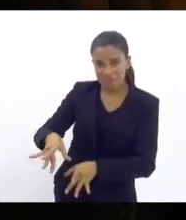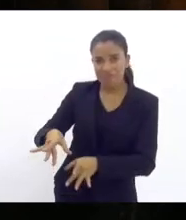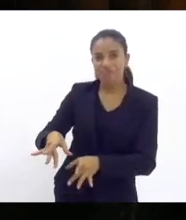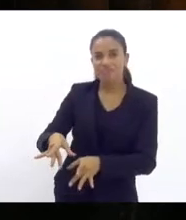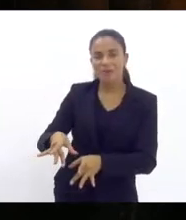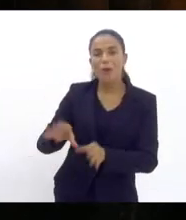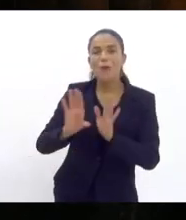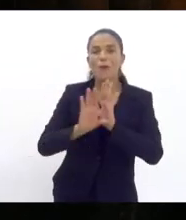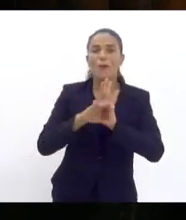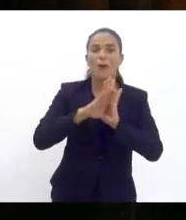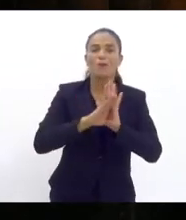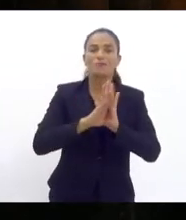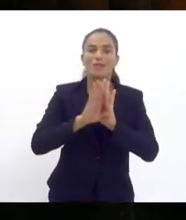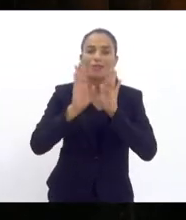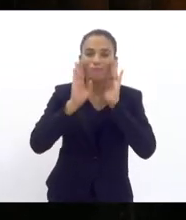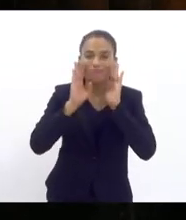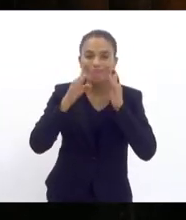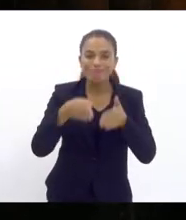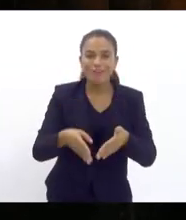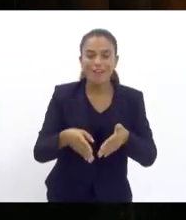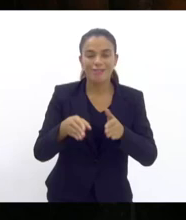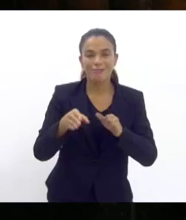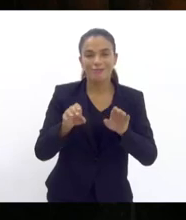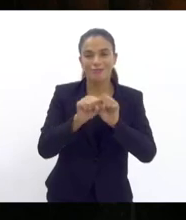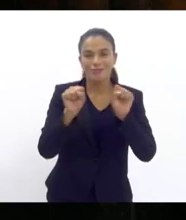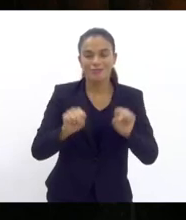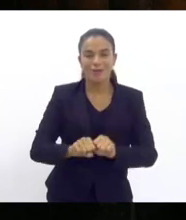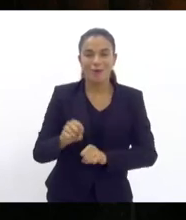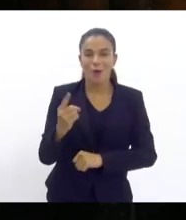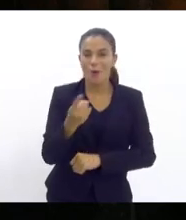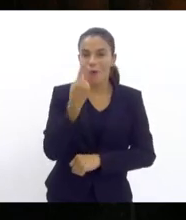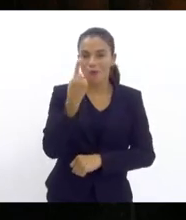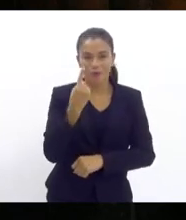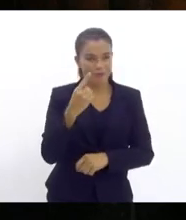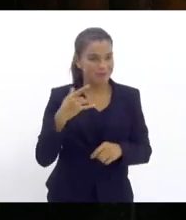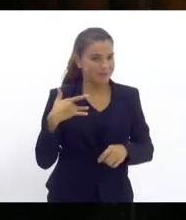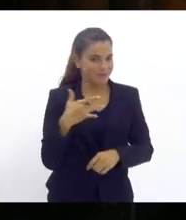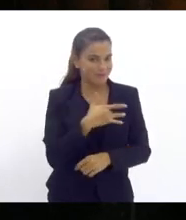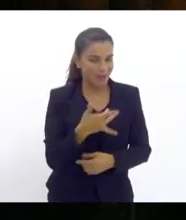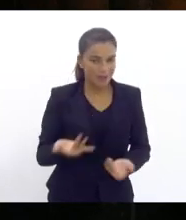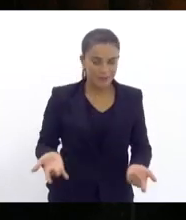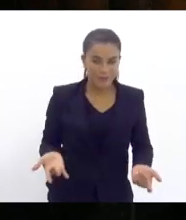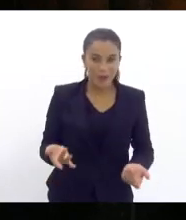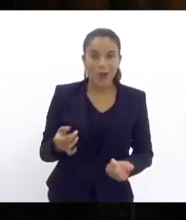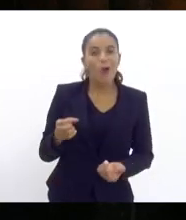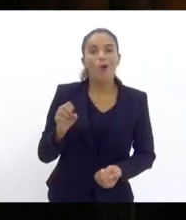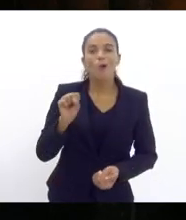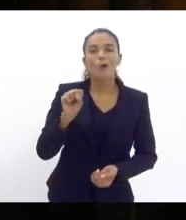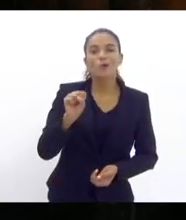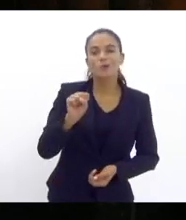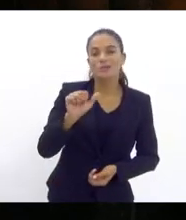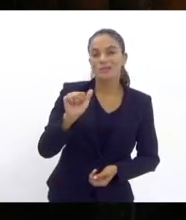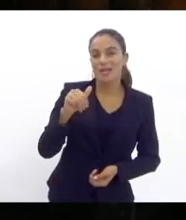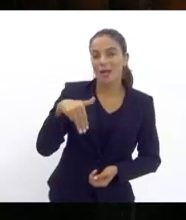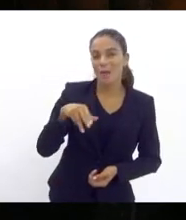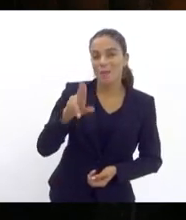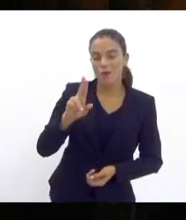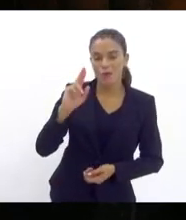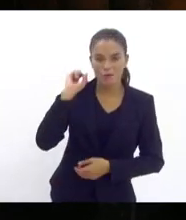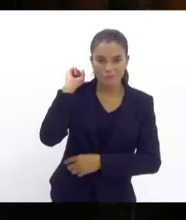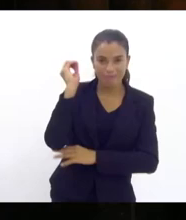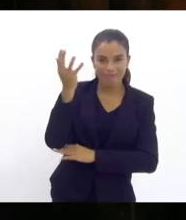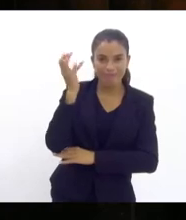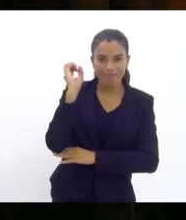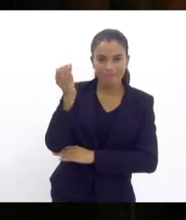conceito central do sistema único de saúde onde o SAMU como bem disse vossa excelência